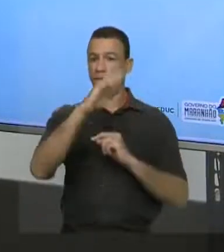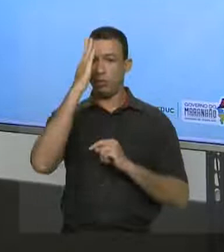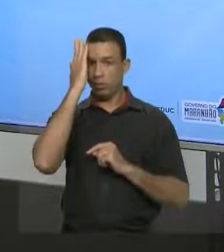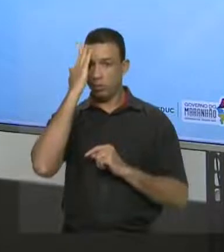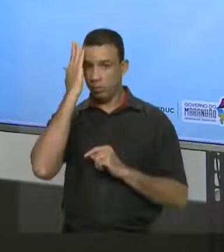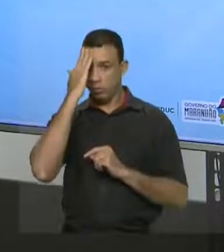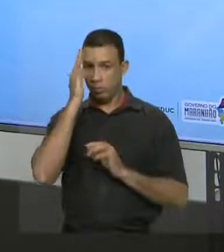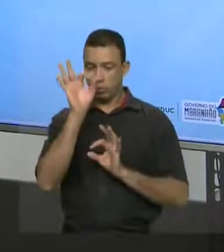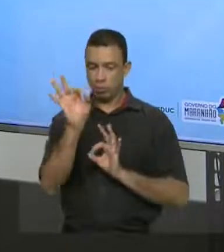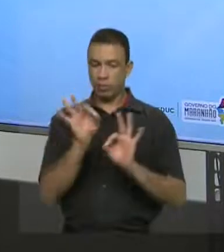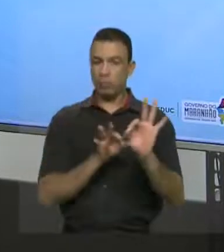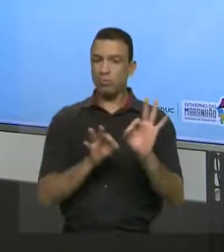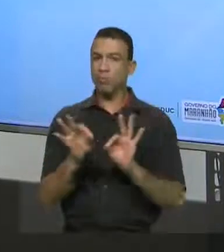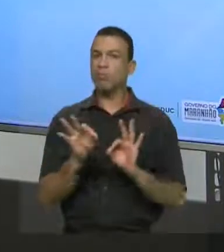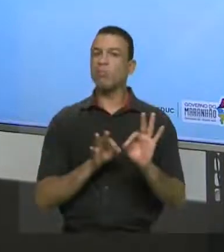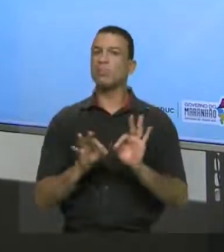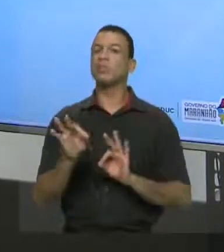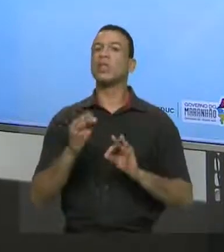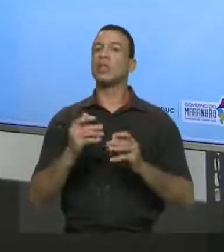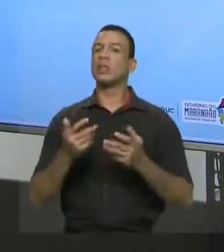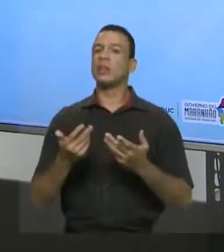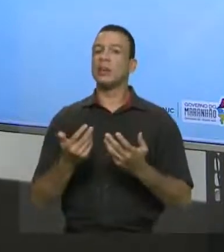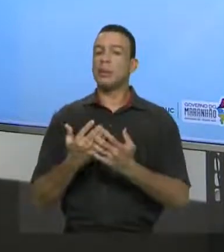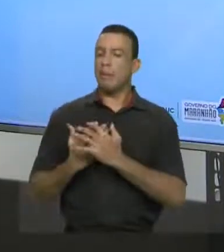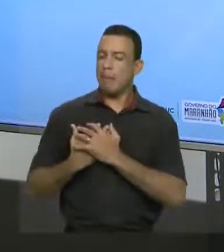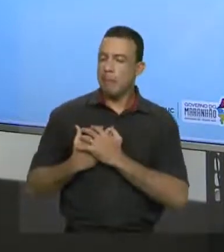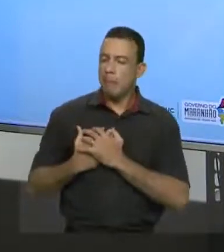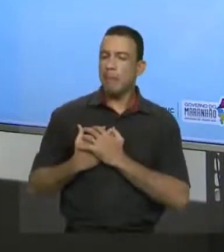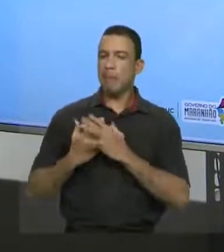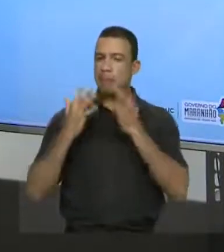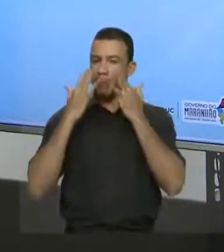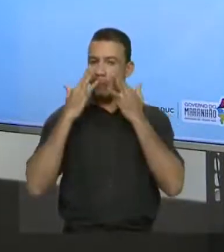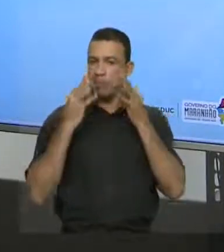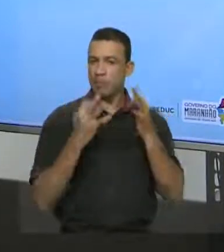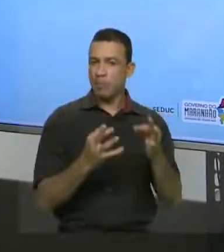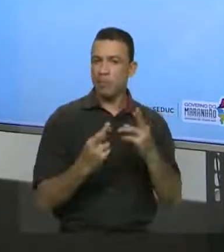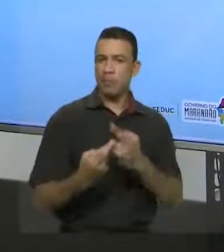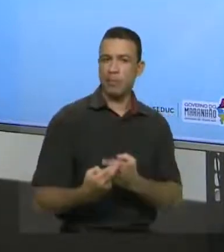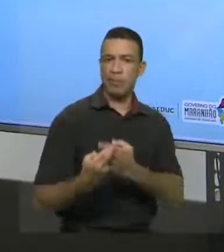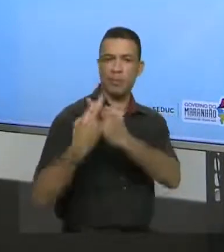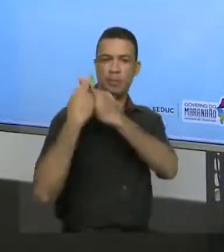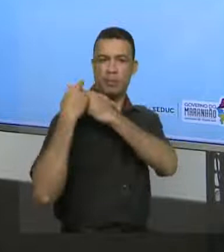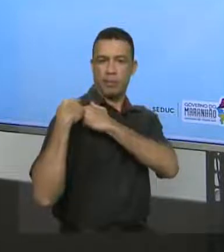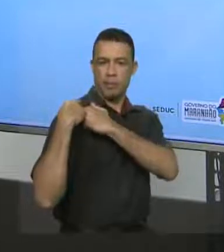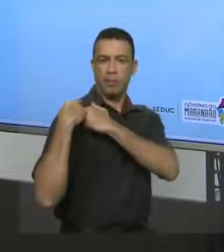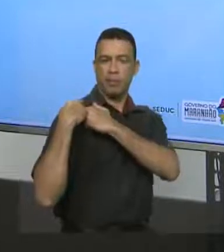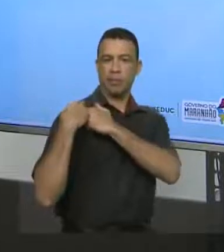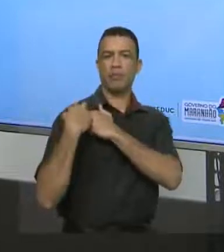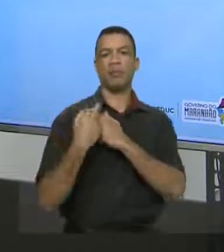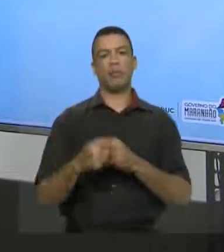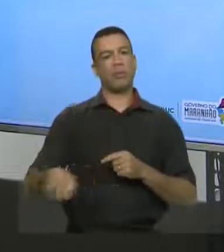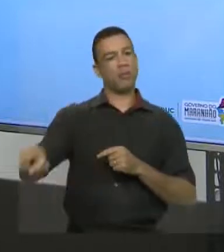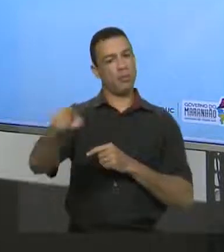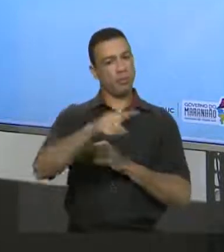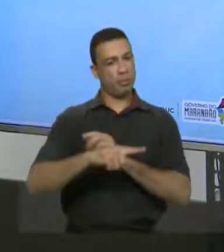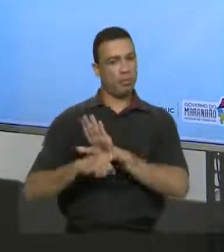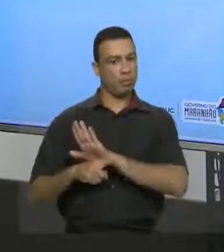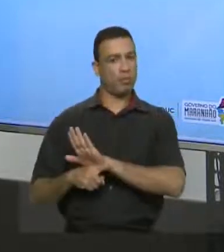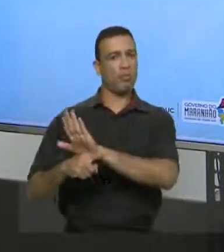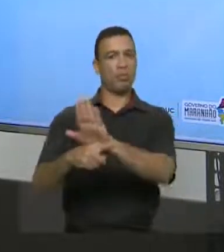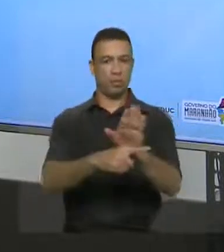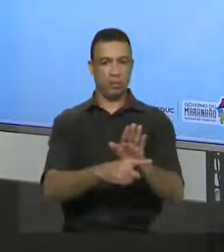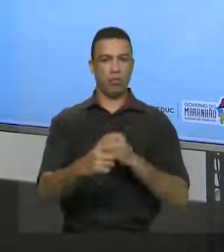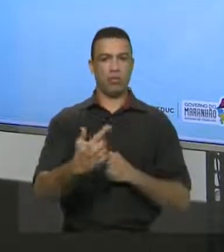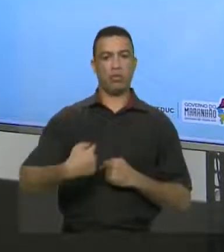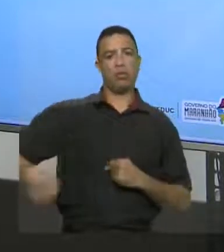feitas com muito cuidado, com muita atenção, com muita responsabilidade, com muito compromisso com você, tá? Nós aqui,